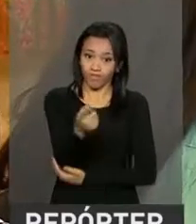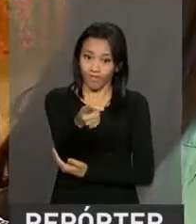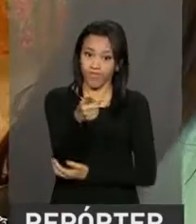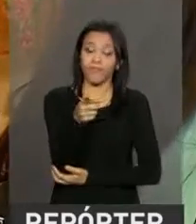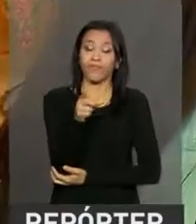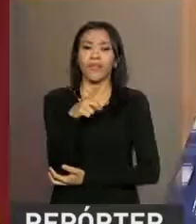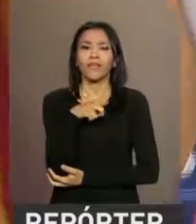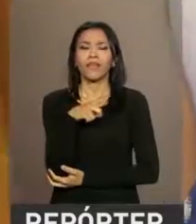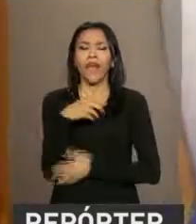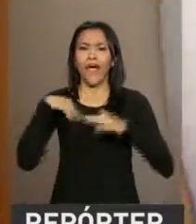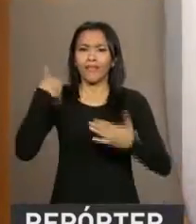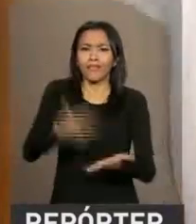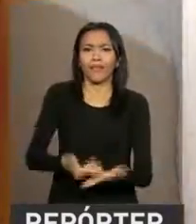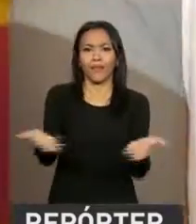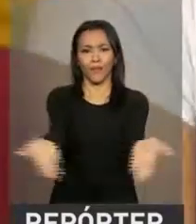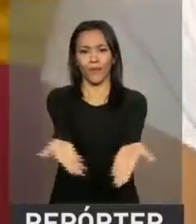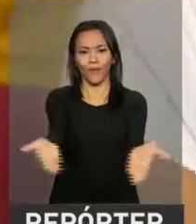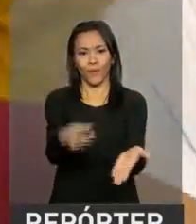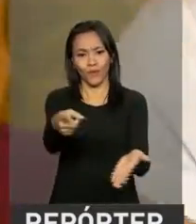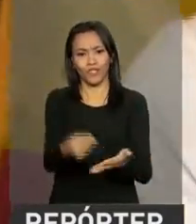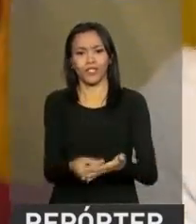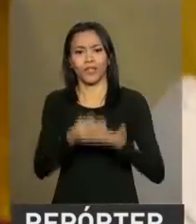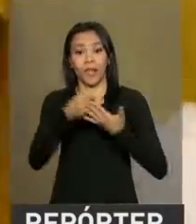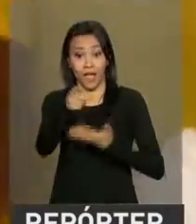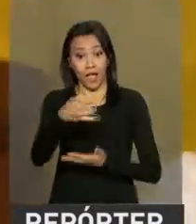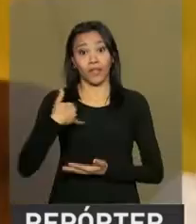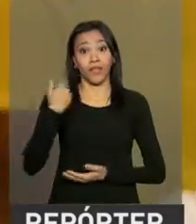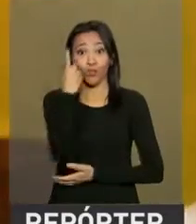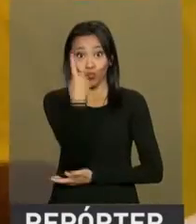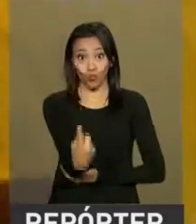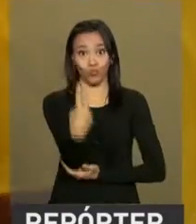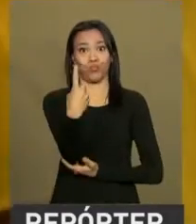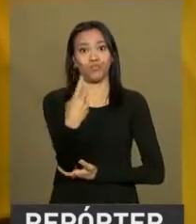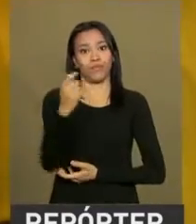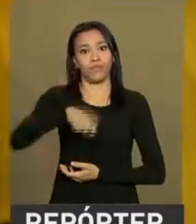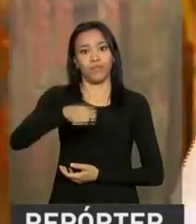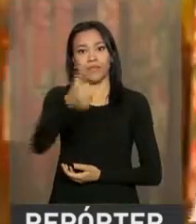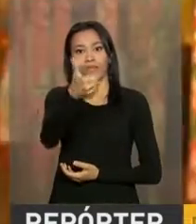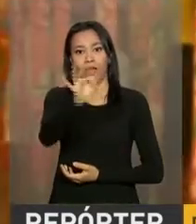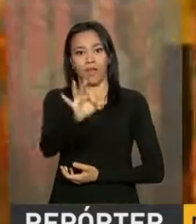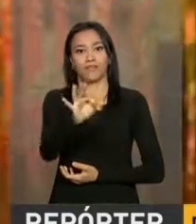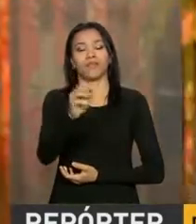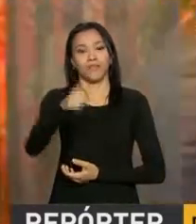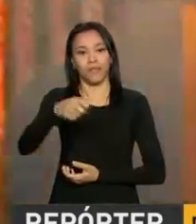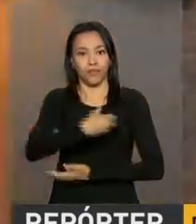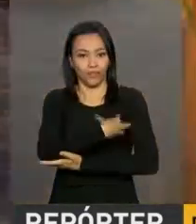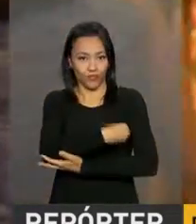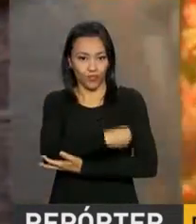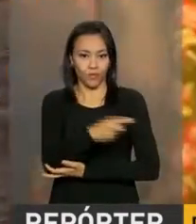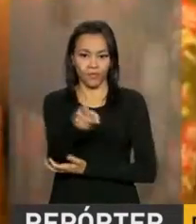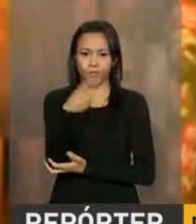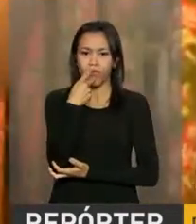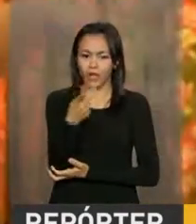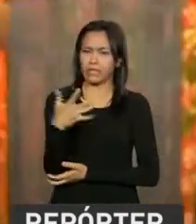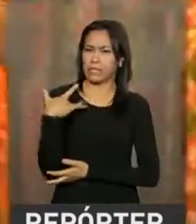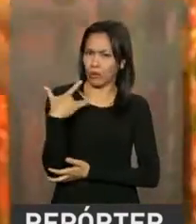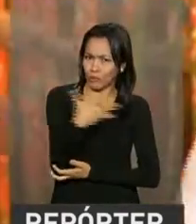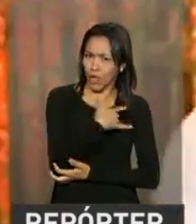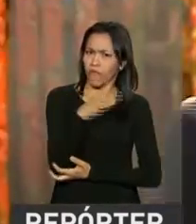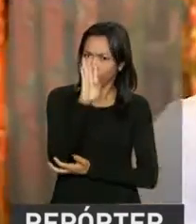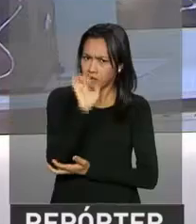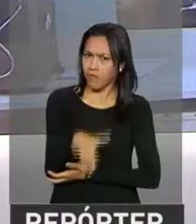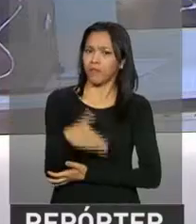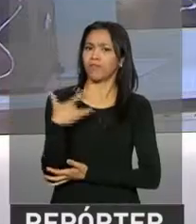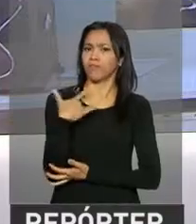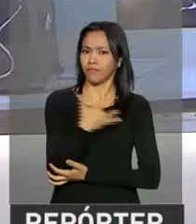tanto que até hoje oferece o peito à Bruna de 1 ano e 10 meses. É super saudável, faz muito bem para crianças, sim.